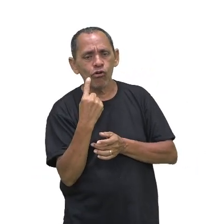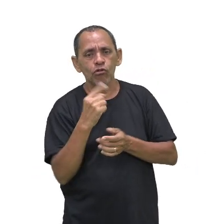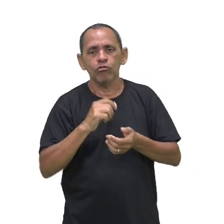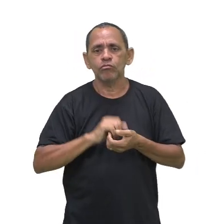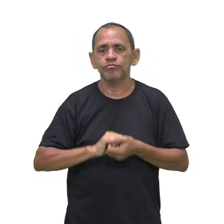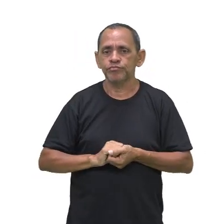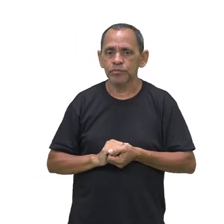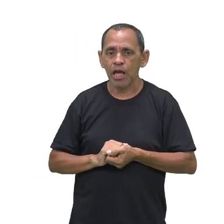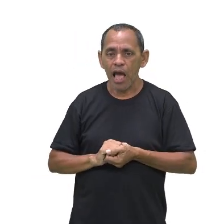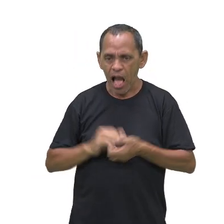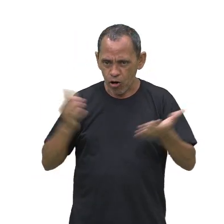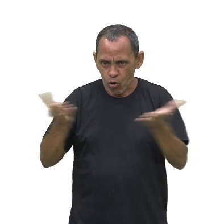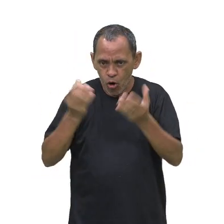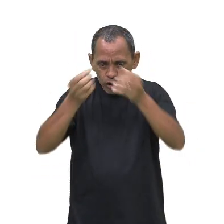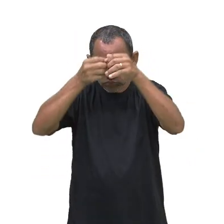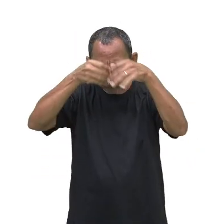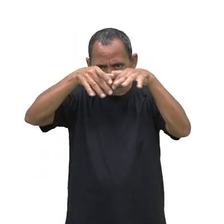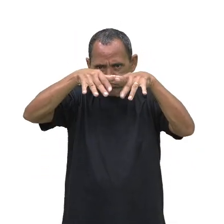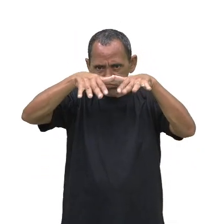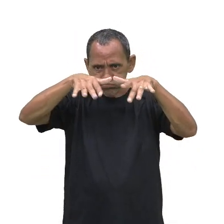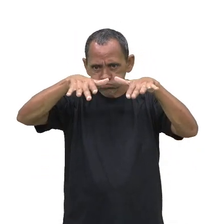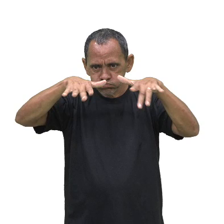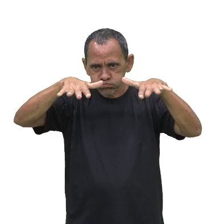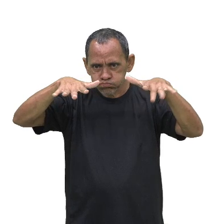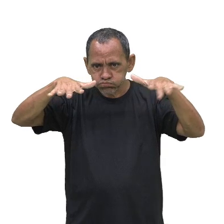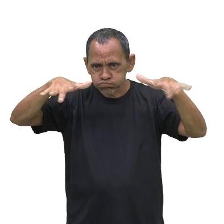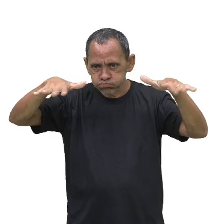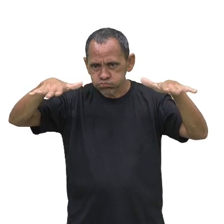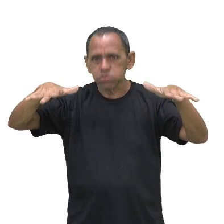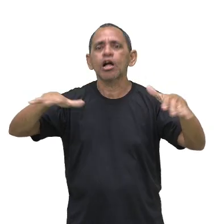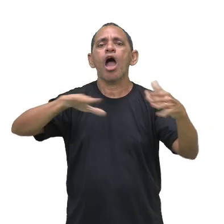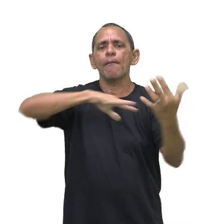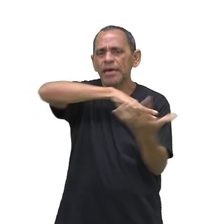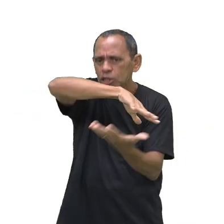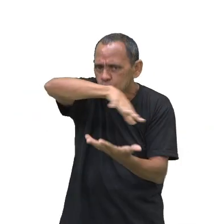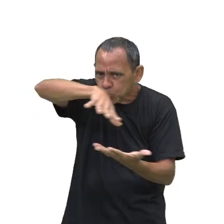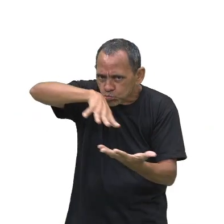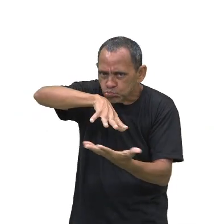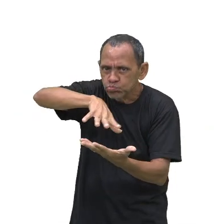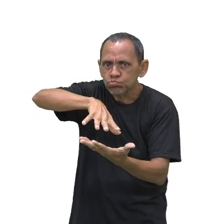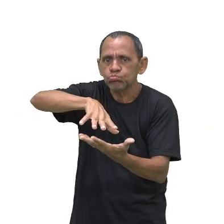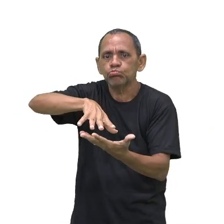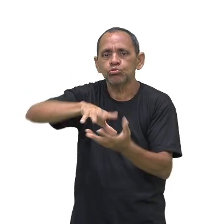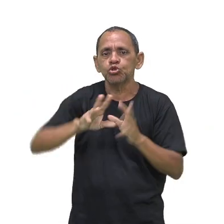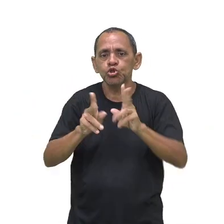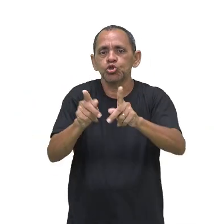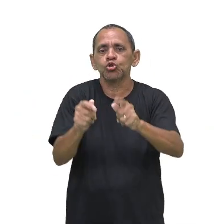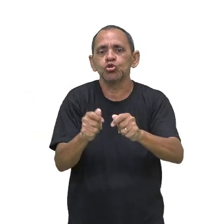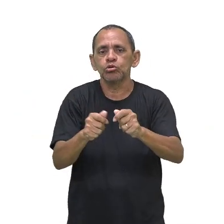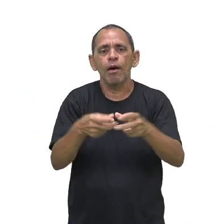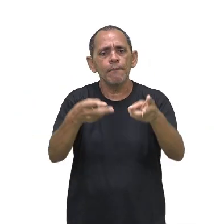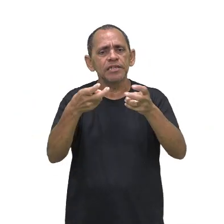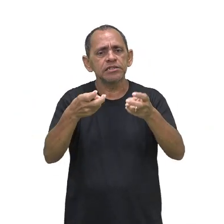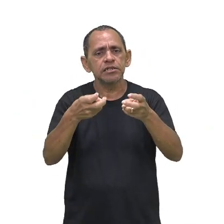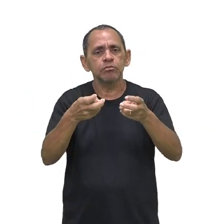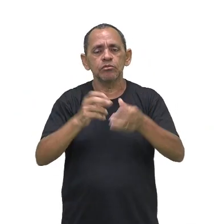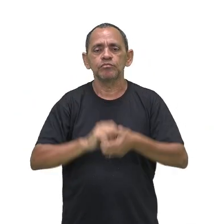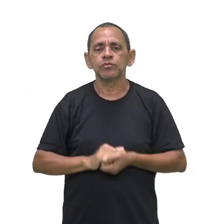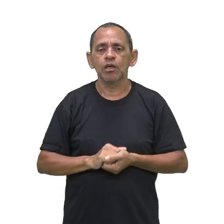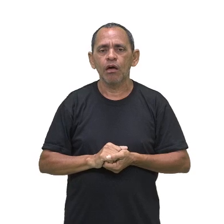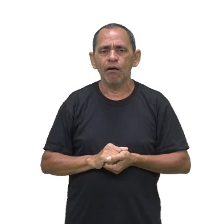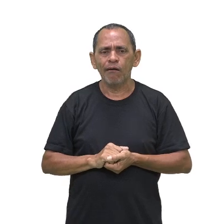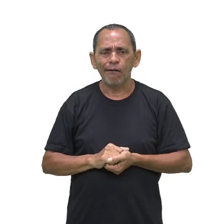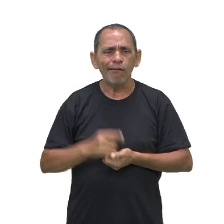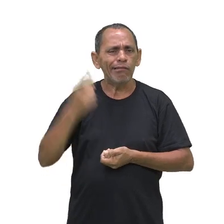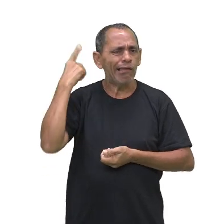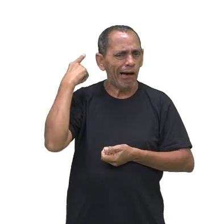agora se espalha por todo o mundo. Percebam que ao pretender